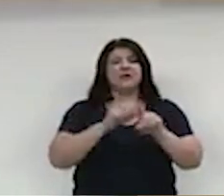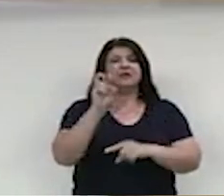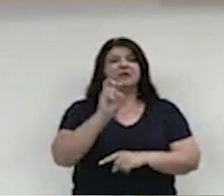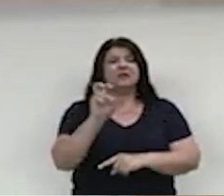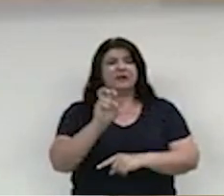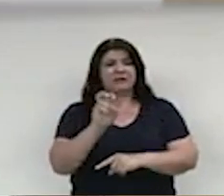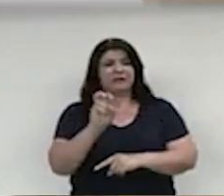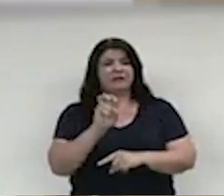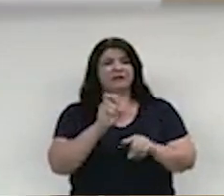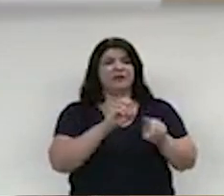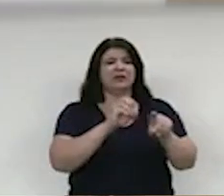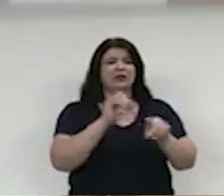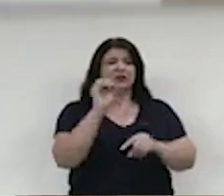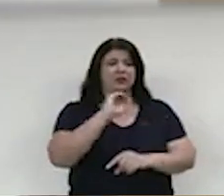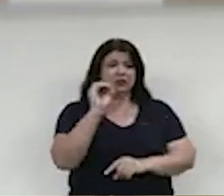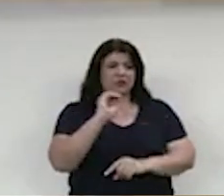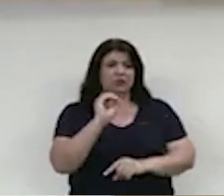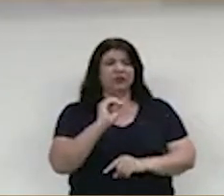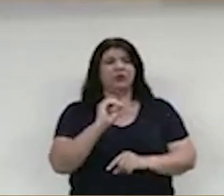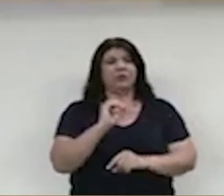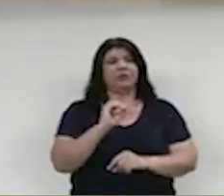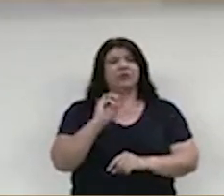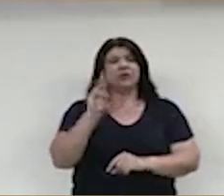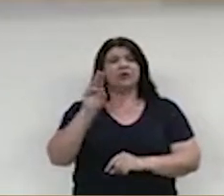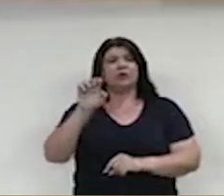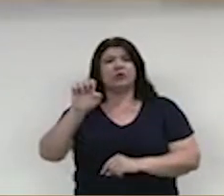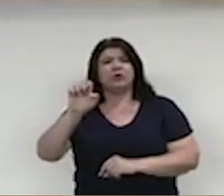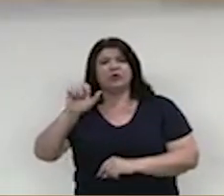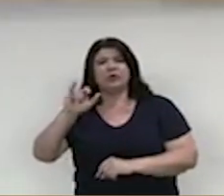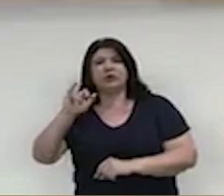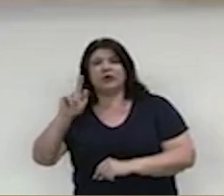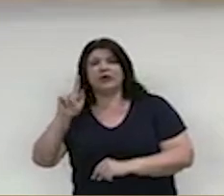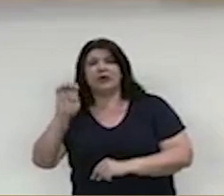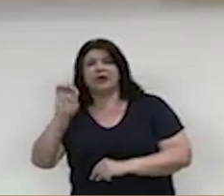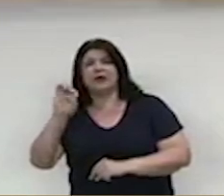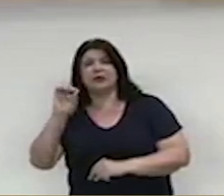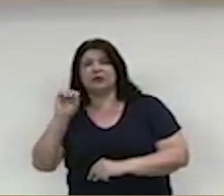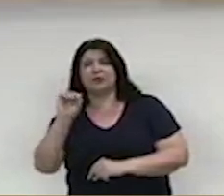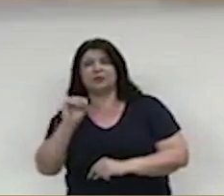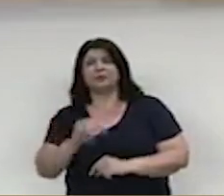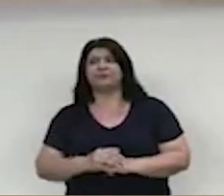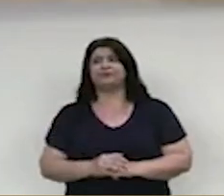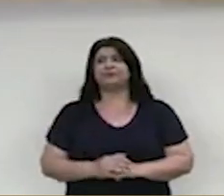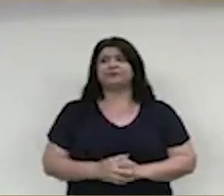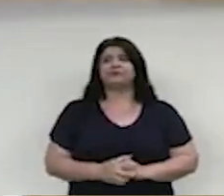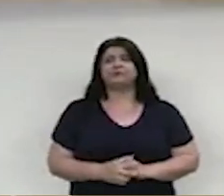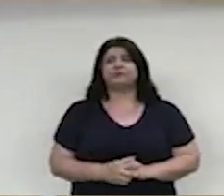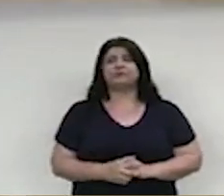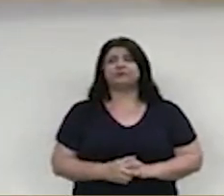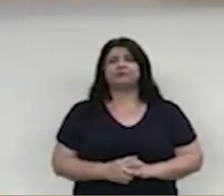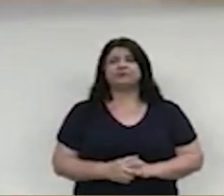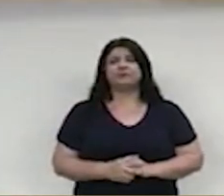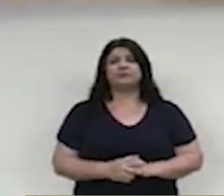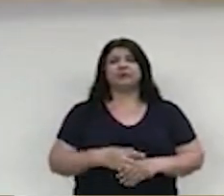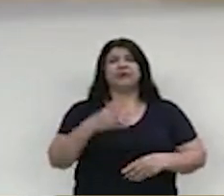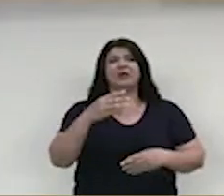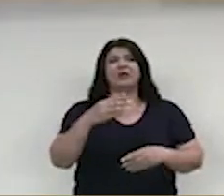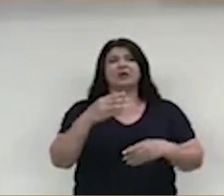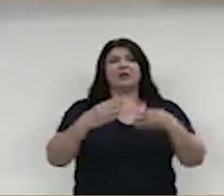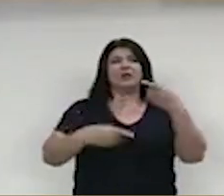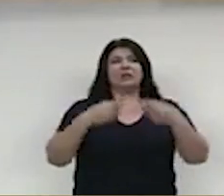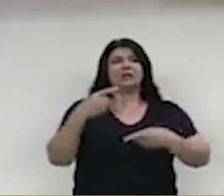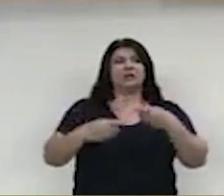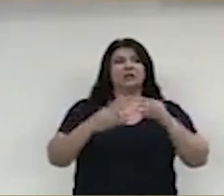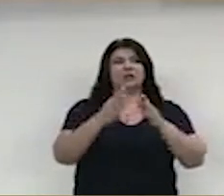outubro de 2021, Welton Silva, vereador. Questão de ordem, presidente. Fundamental. Peço discussão no requerimento. Será